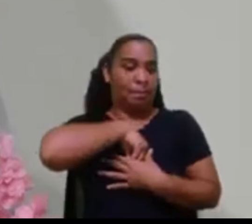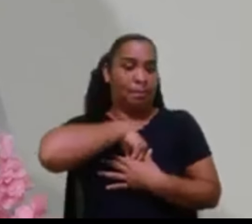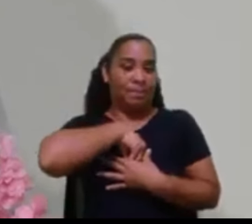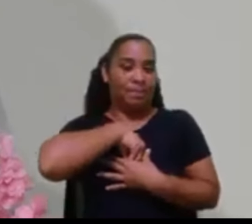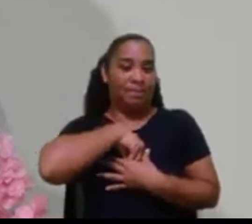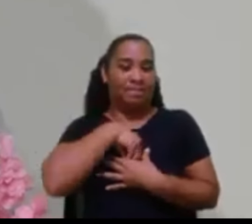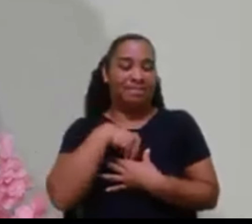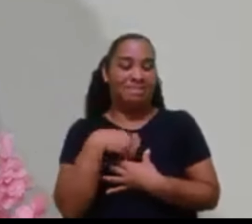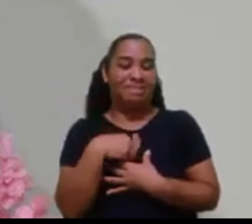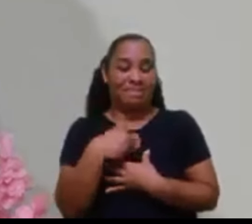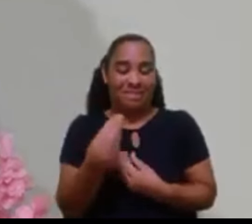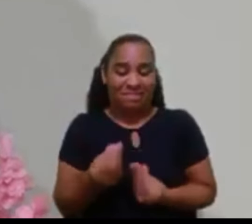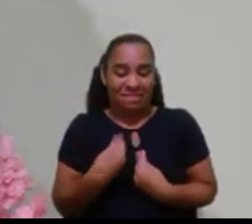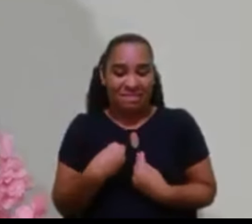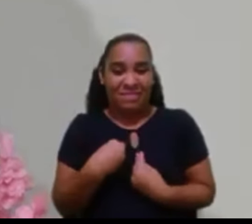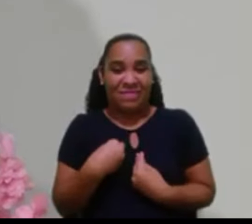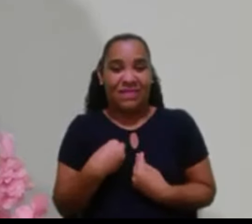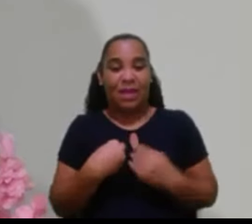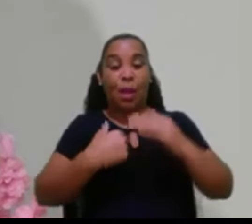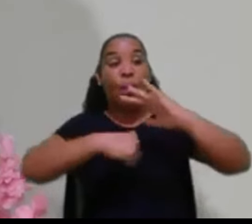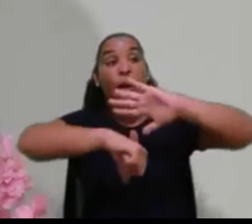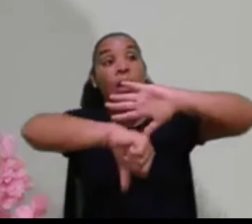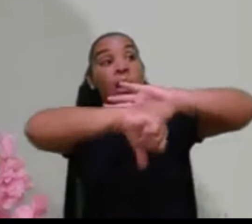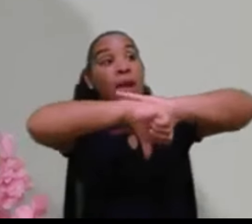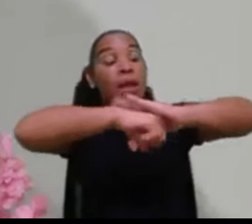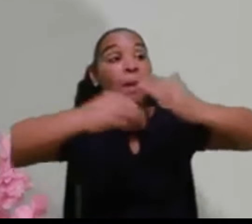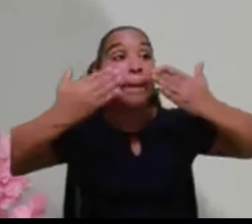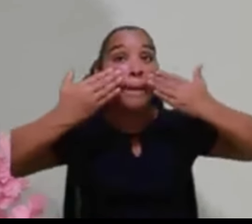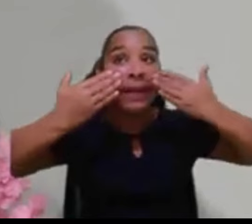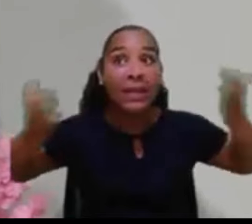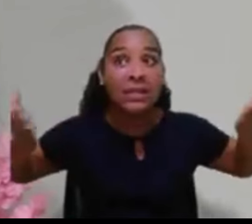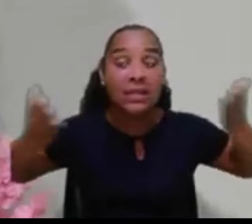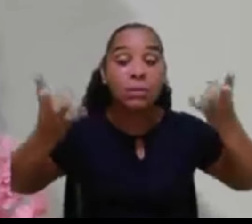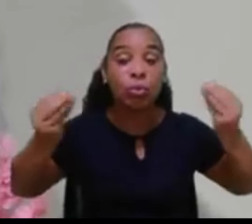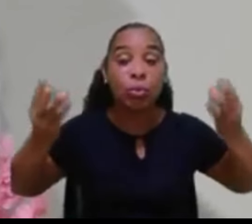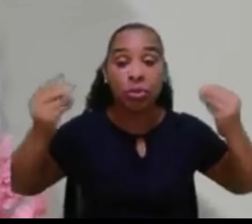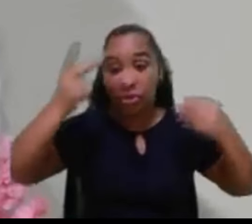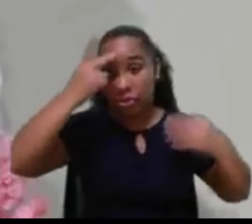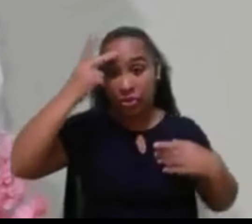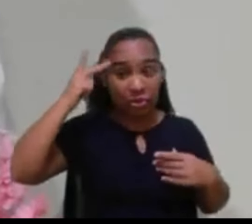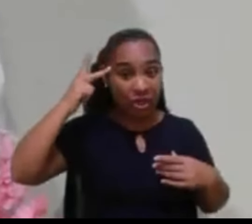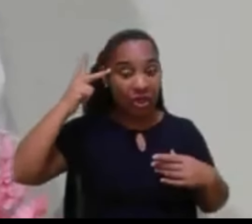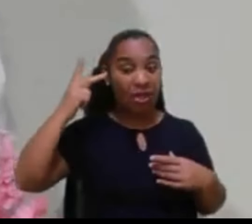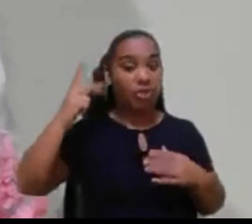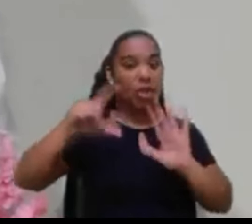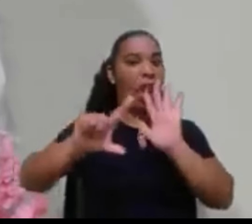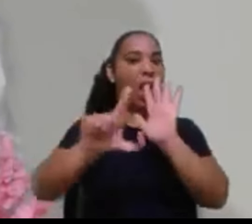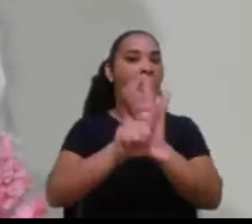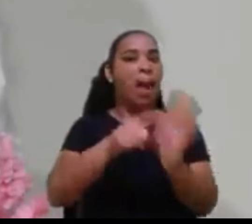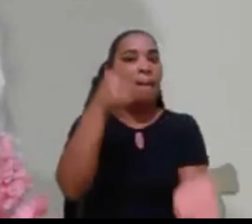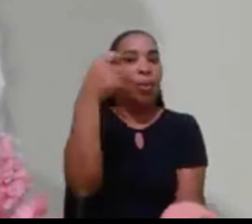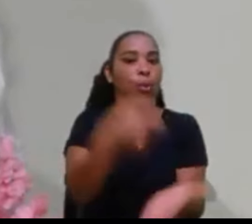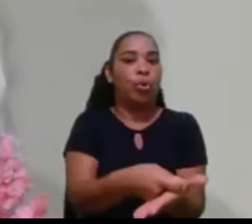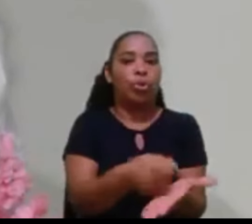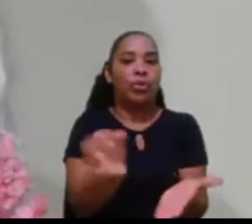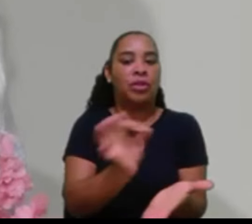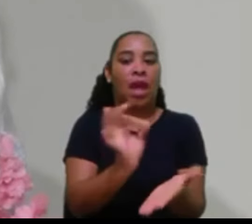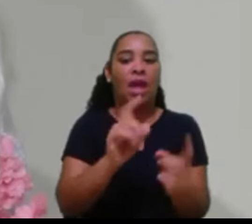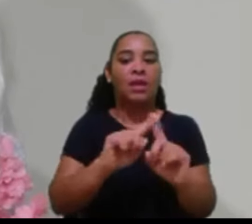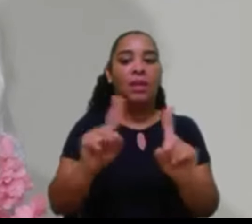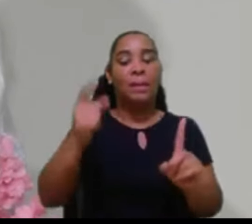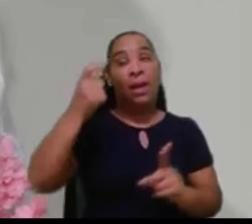Cometeu um crime diante de muita gente. Não foi punido pelas leis. Então, carregue essa culpa.